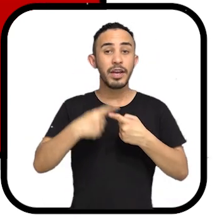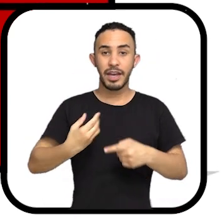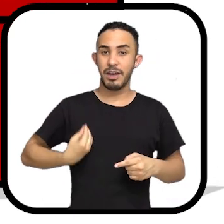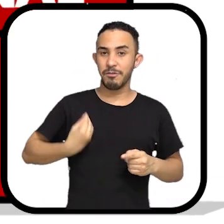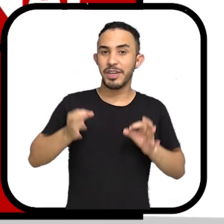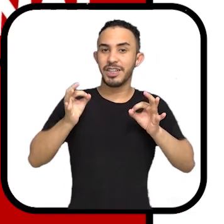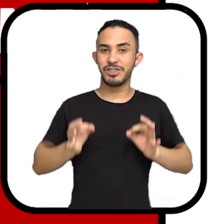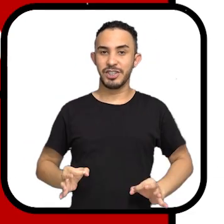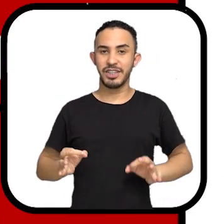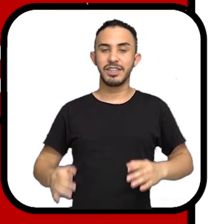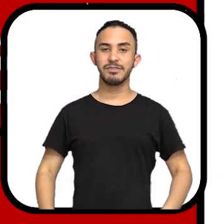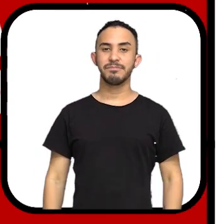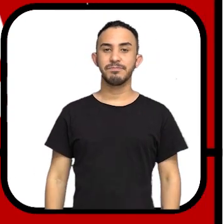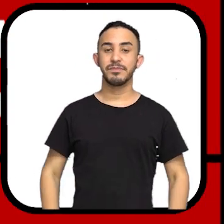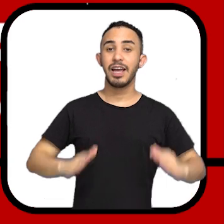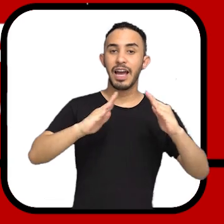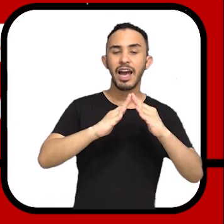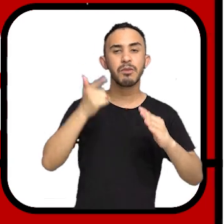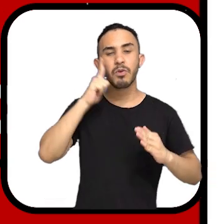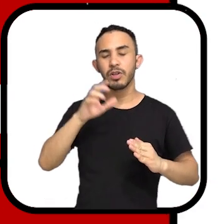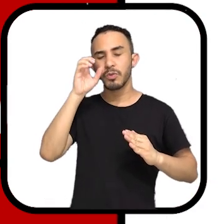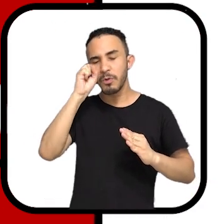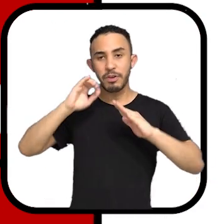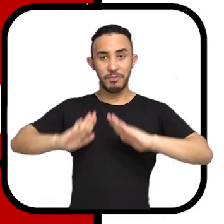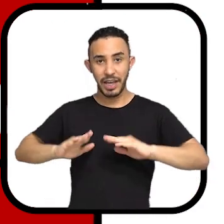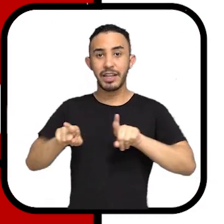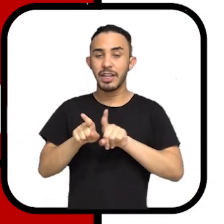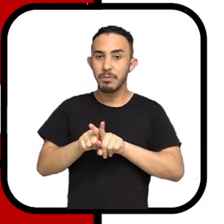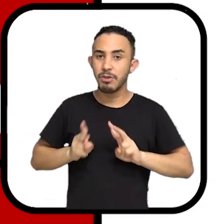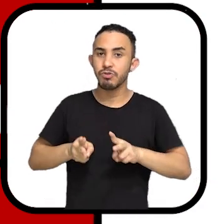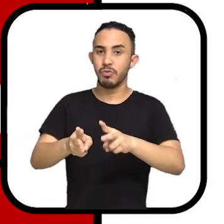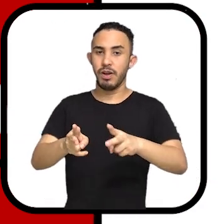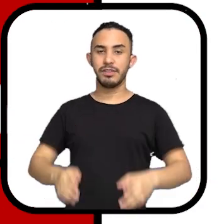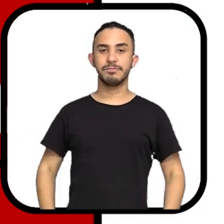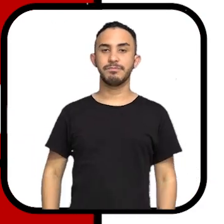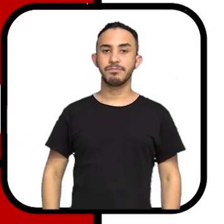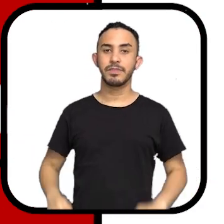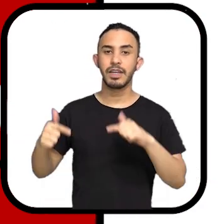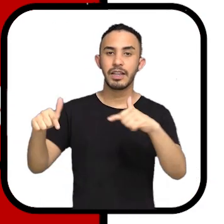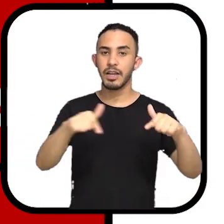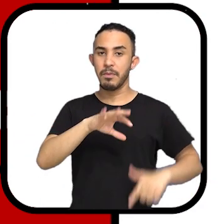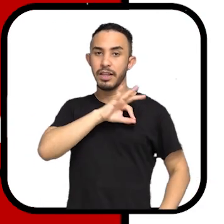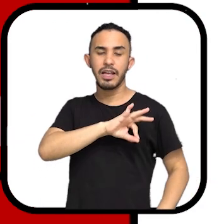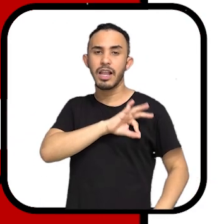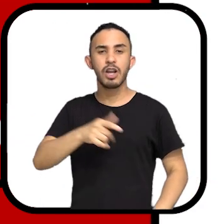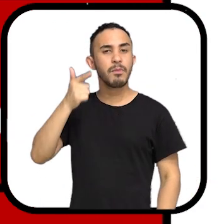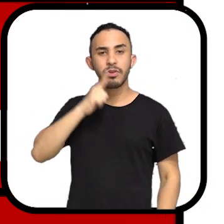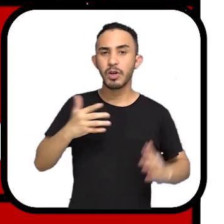educação e cultura, para uma vida com dignidade. Habitação, para ter onde morar e permanecer.